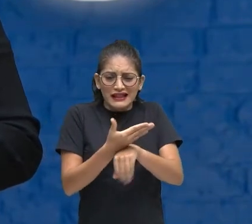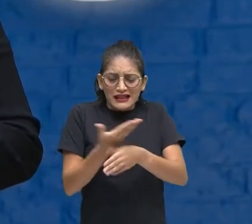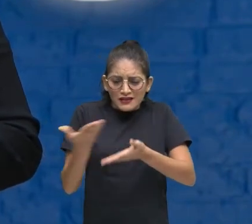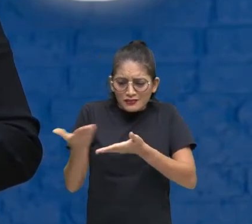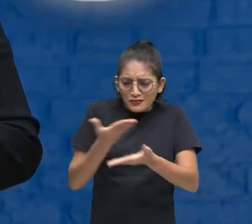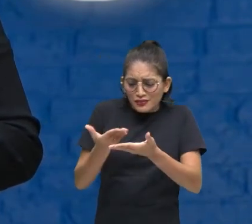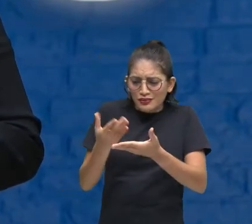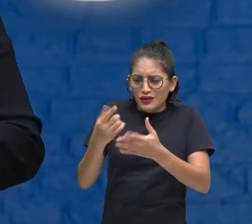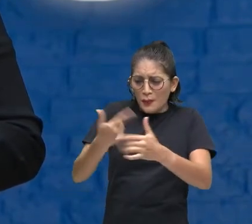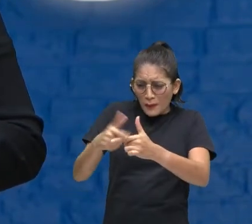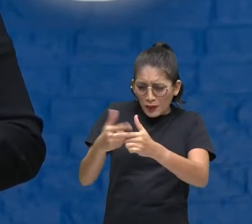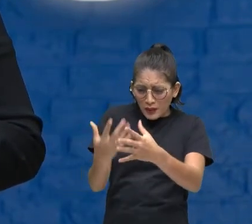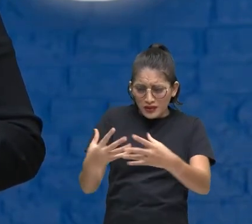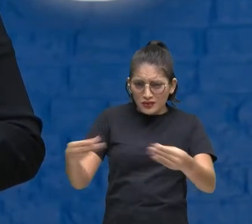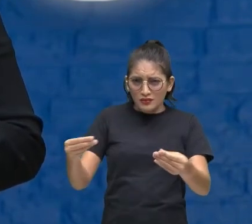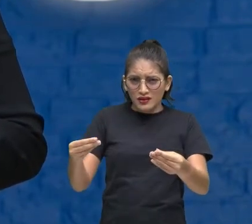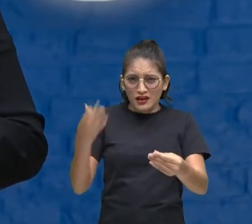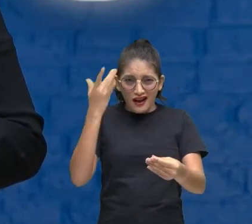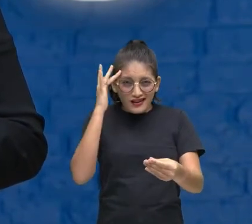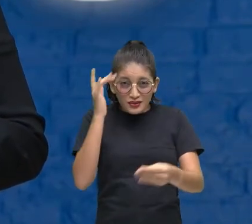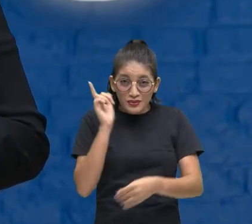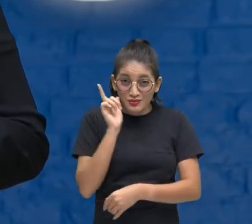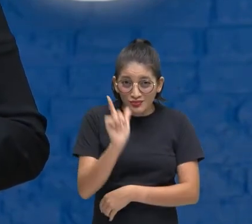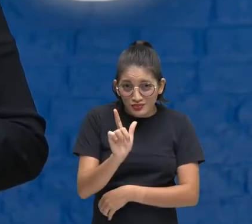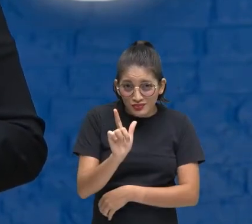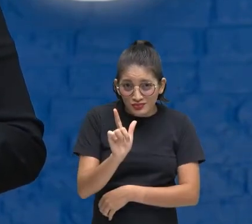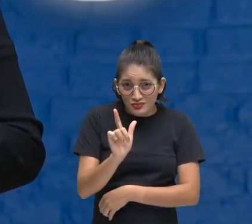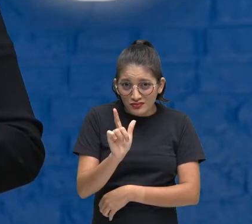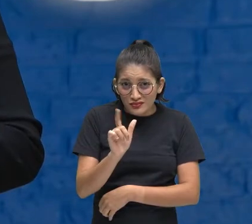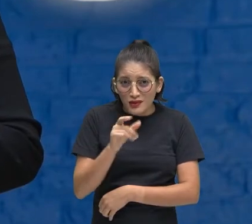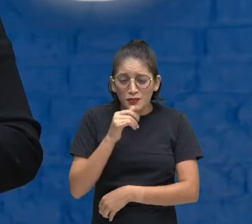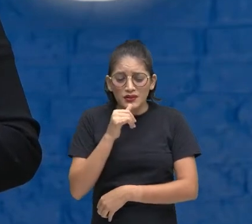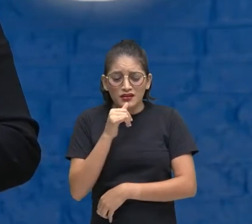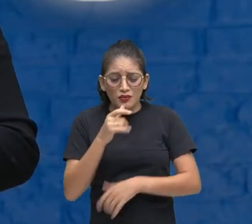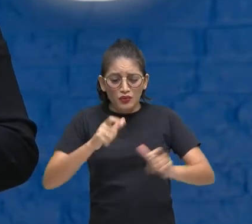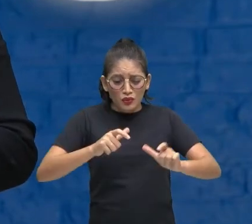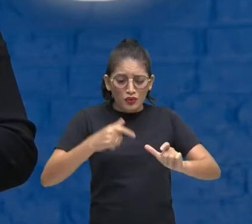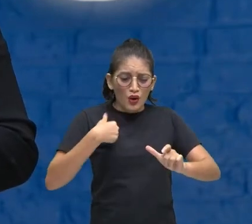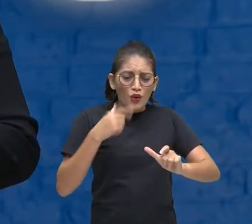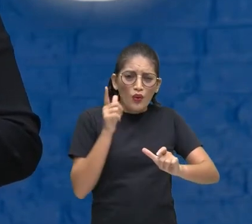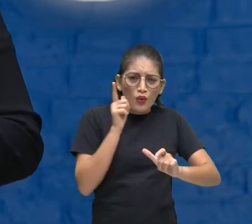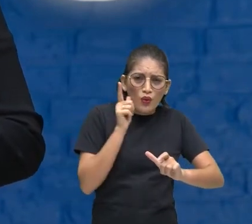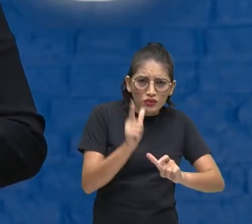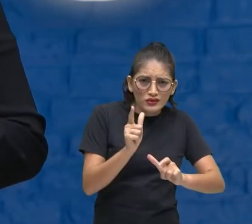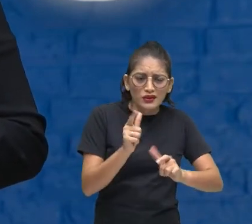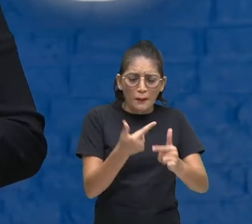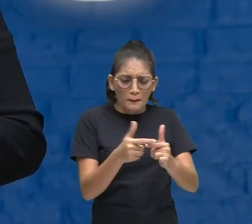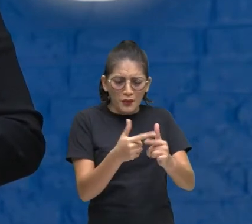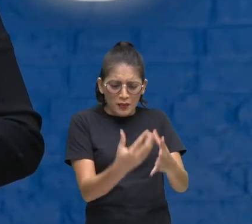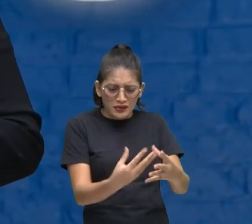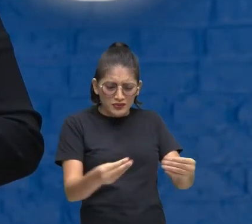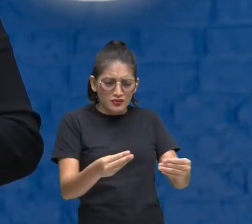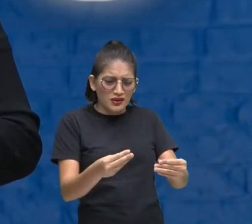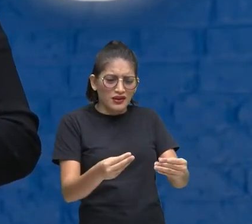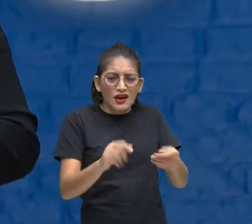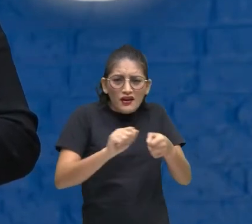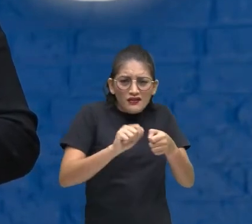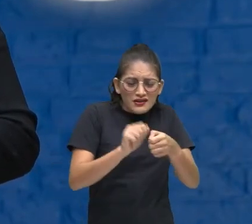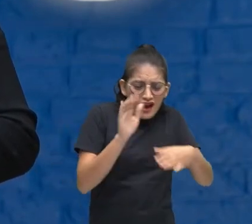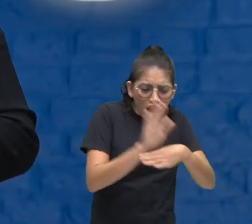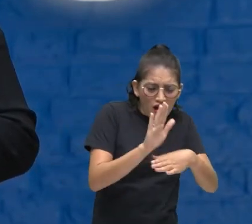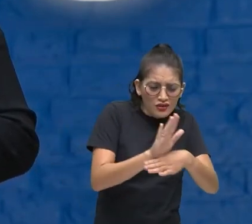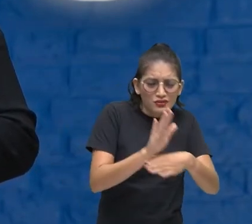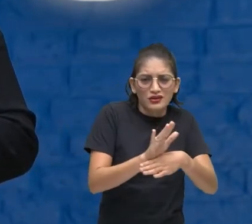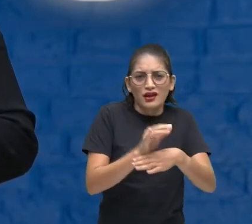conflitos Né Será que eu consigo Será que no meio Que eu estou Eu consigo mediar Eu consigo Me